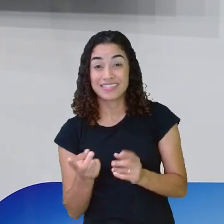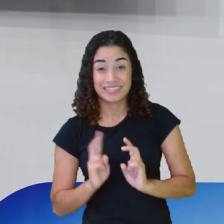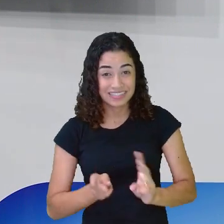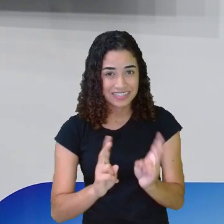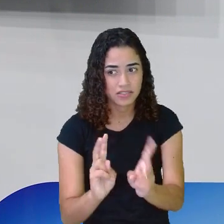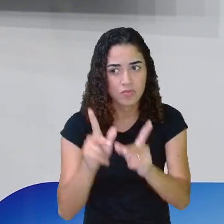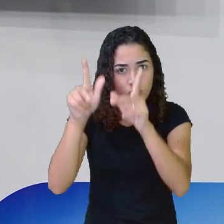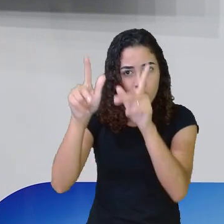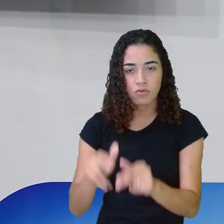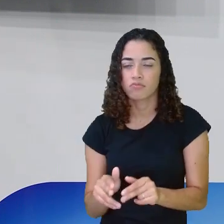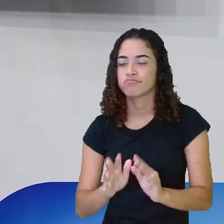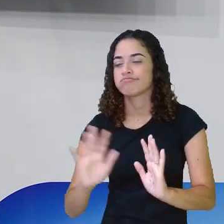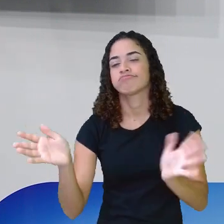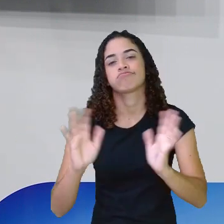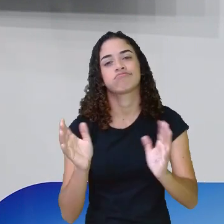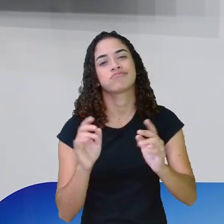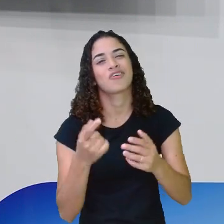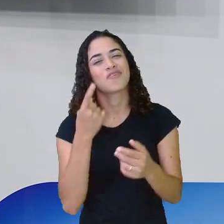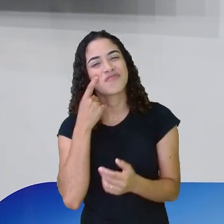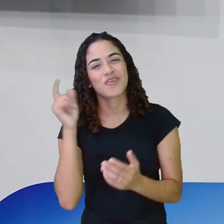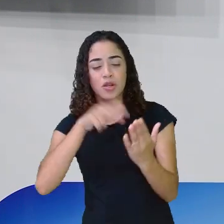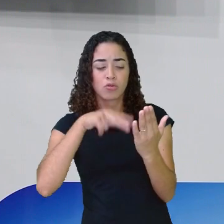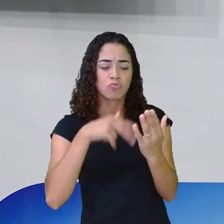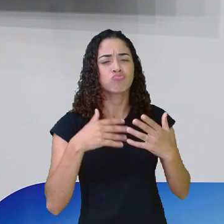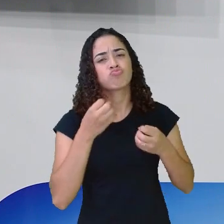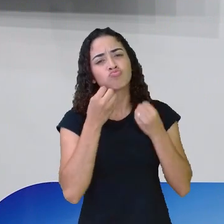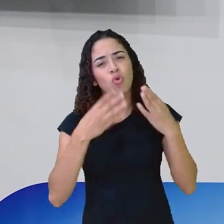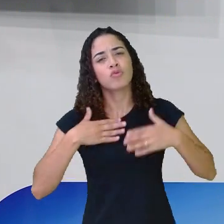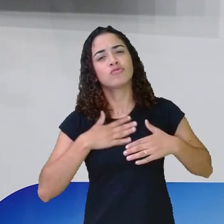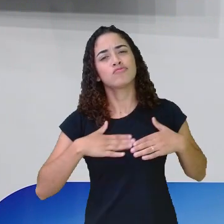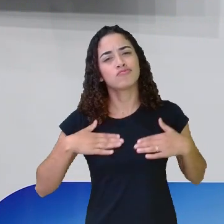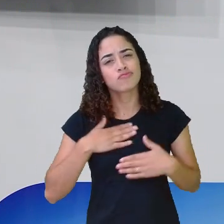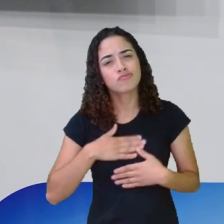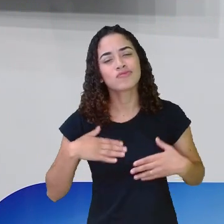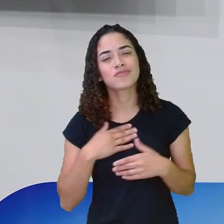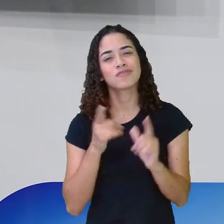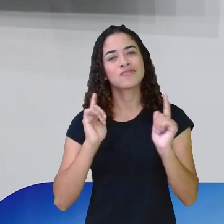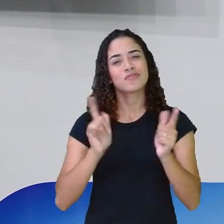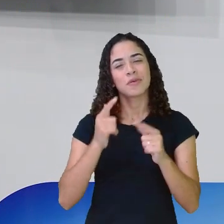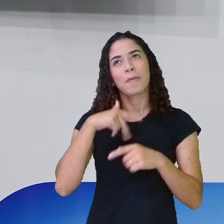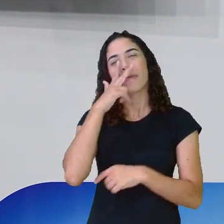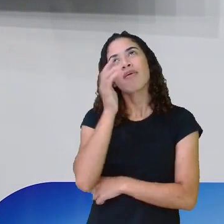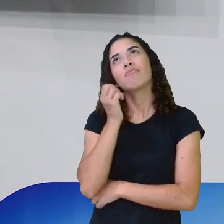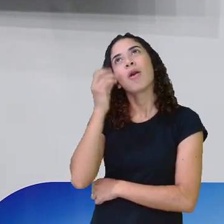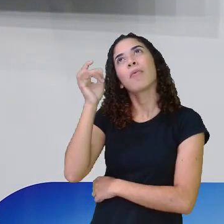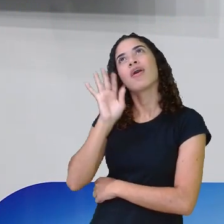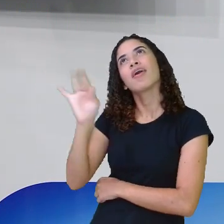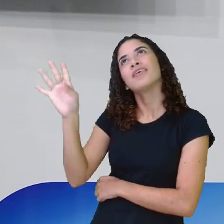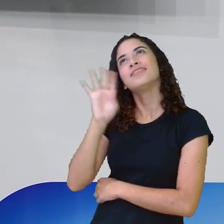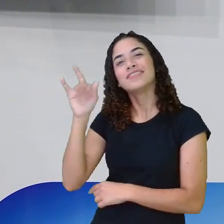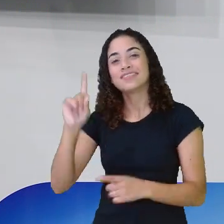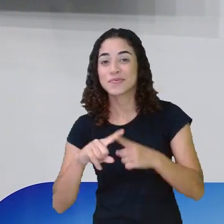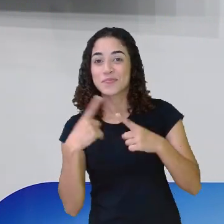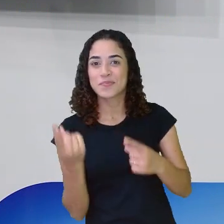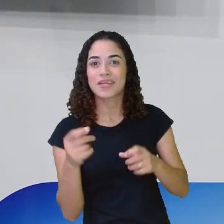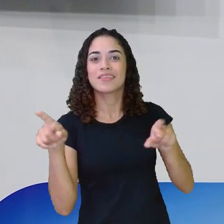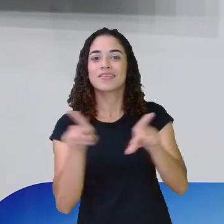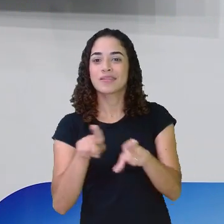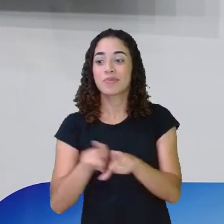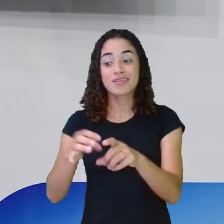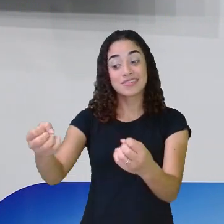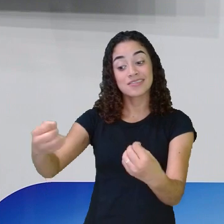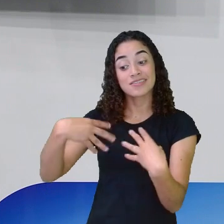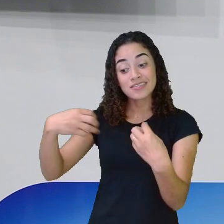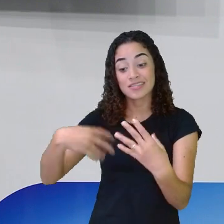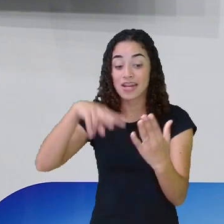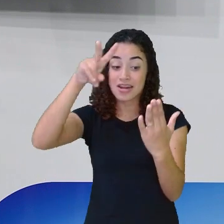realidade é essa. Então, vejam, a leitura que você se diverte, que você viaja na imaginação, mas também traz aí um ensinamento para a vida. A